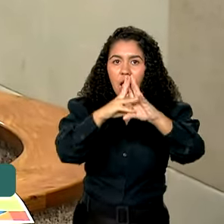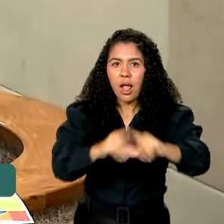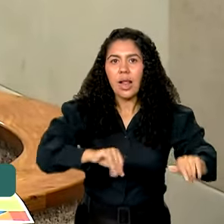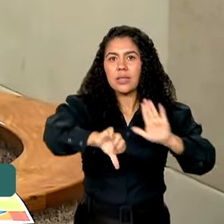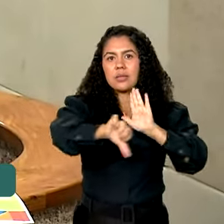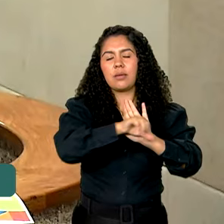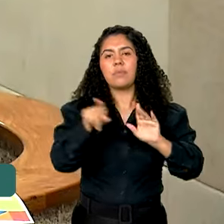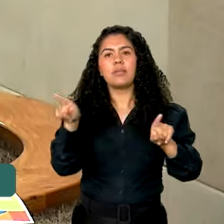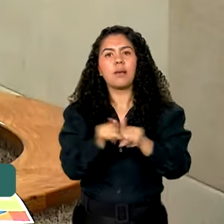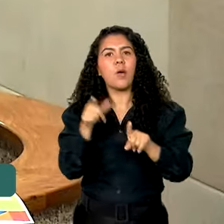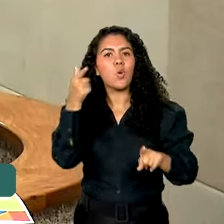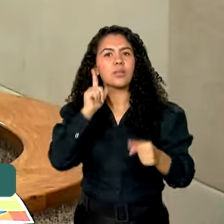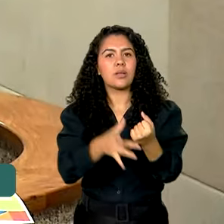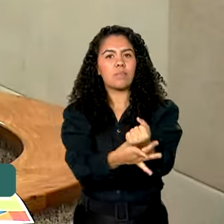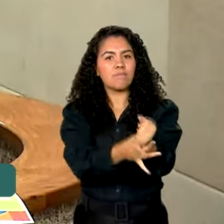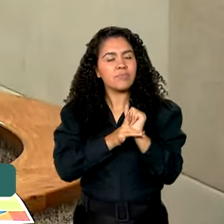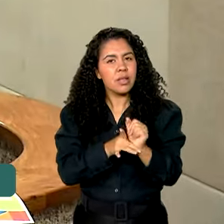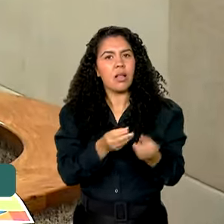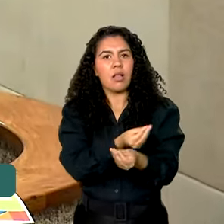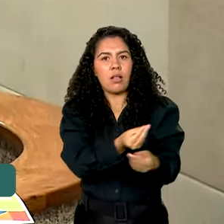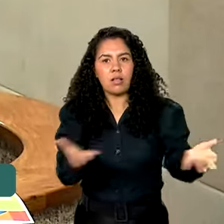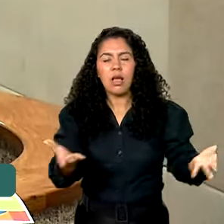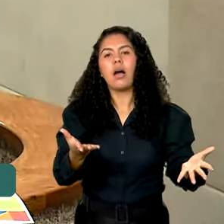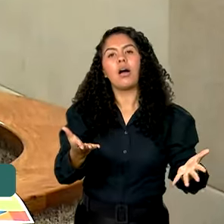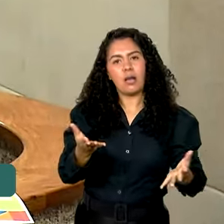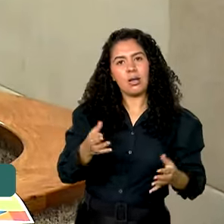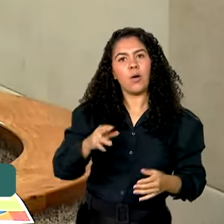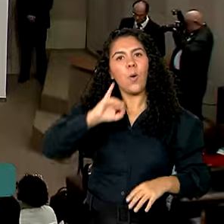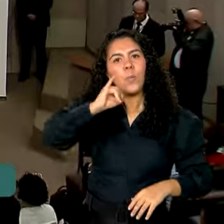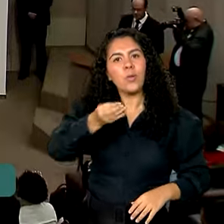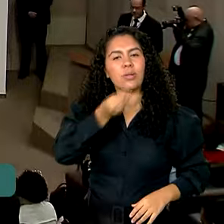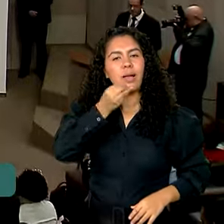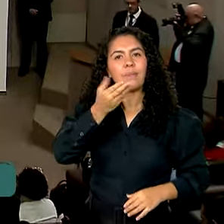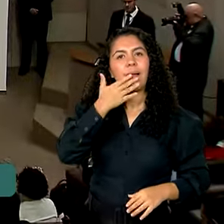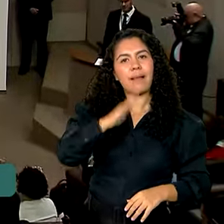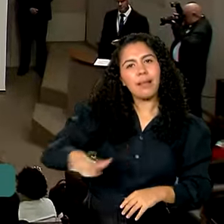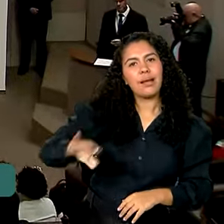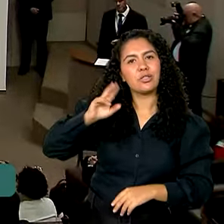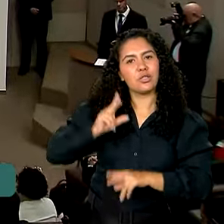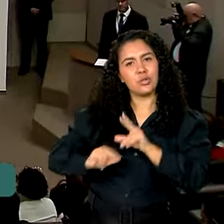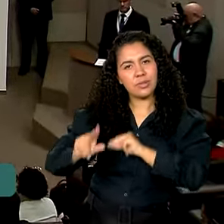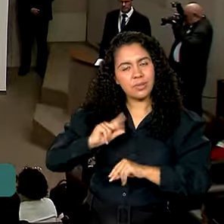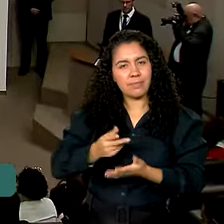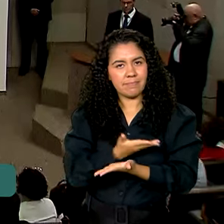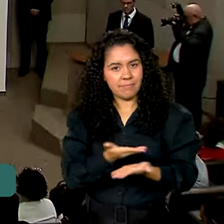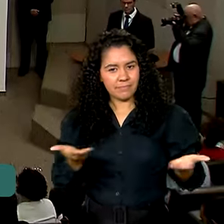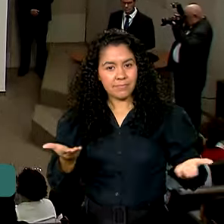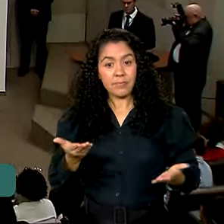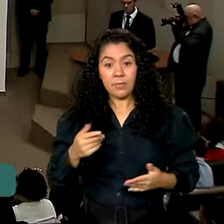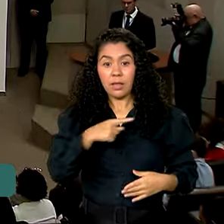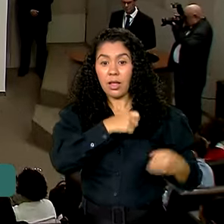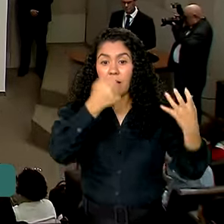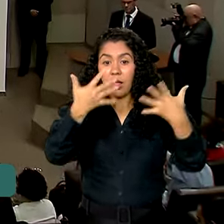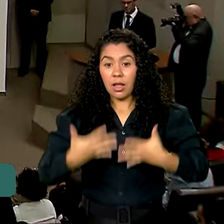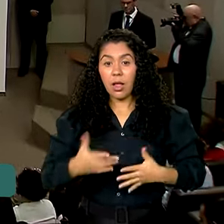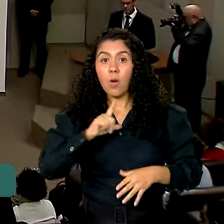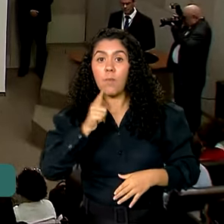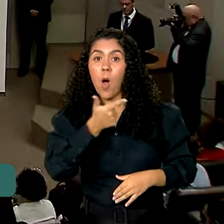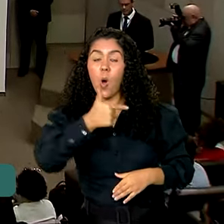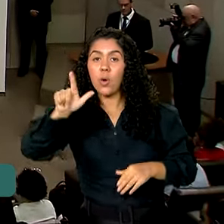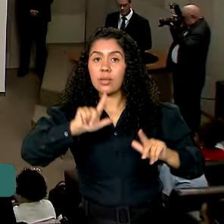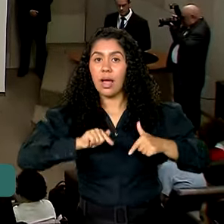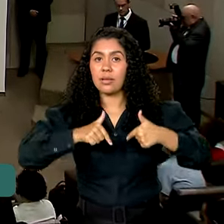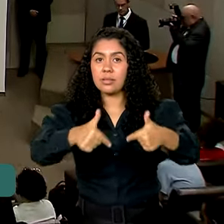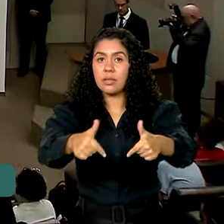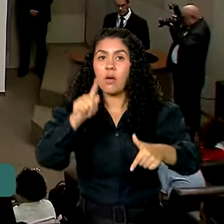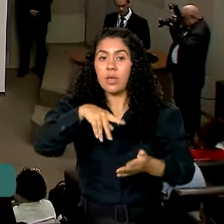oportunidade para as crianças, adolescentes e jovens desse país. Outra iniciativa apresentada é o Centro de Estudo